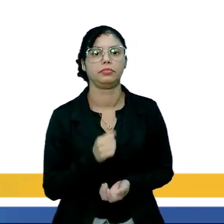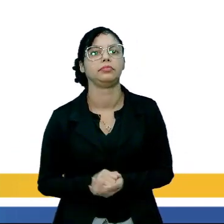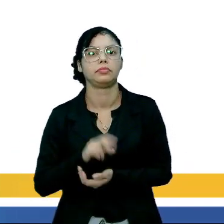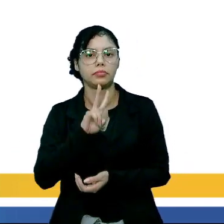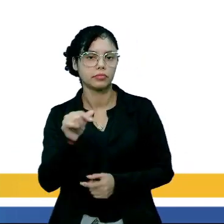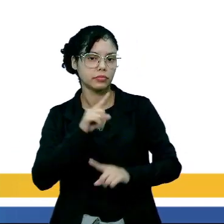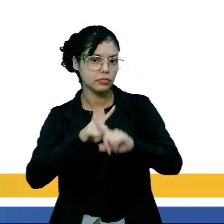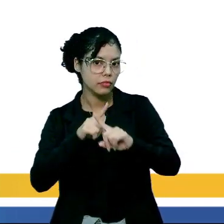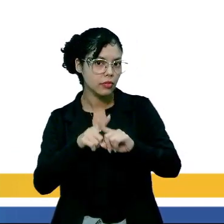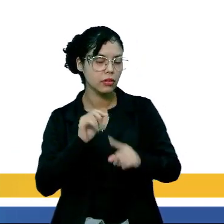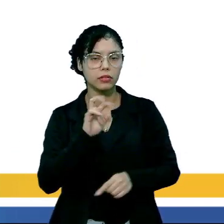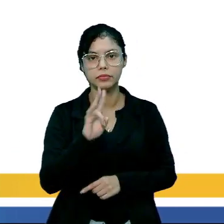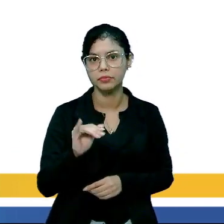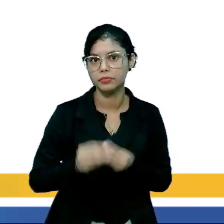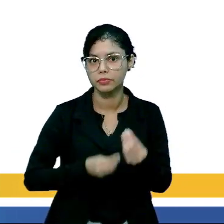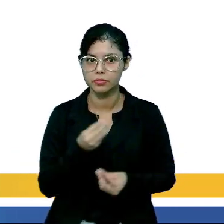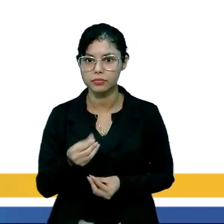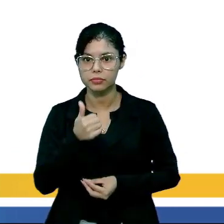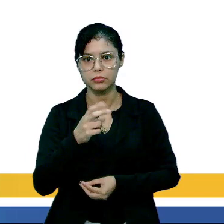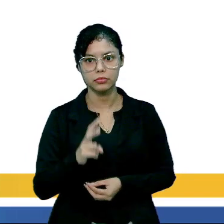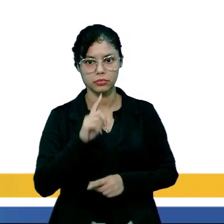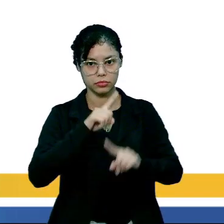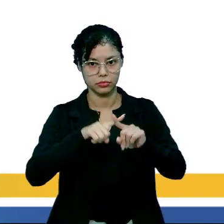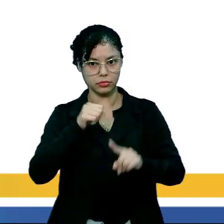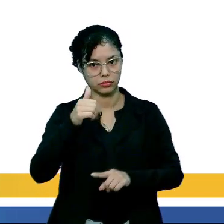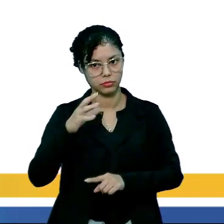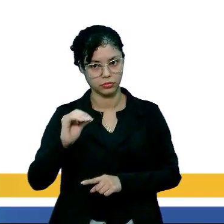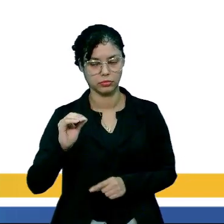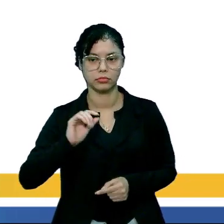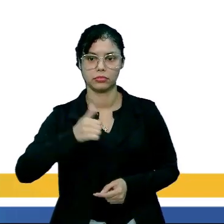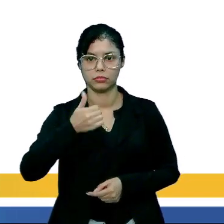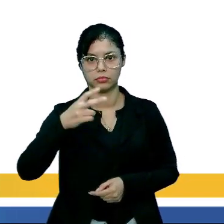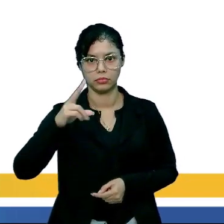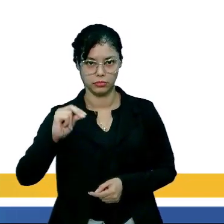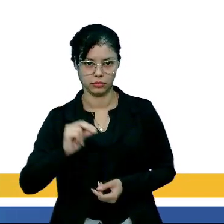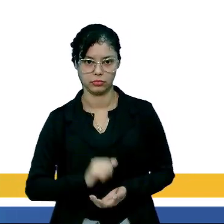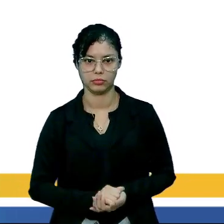Aí a multiplicação vai ficar só 15 vezes 10, que é igual a 150.